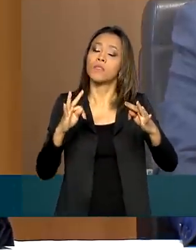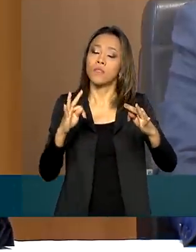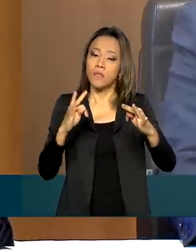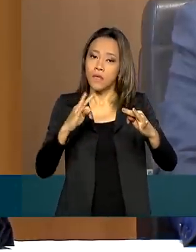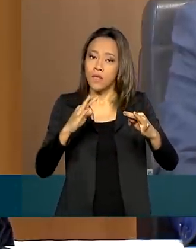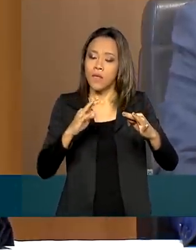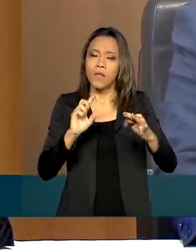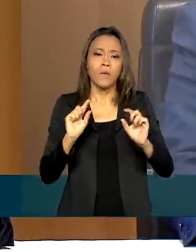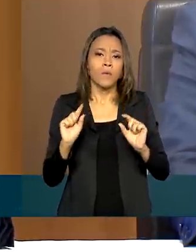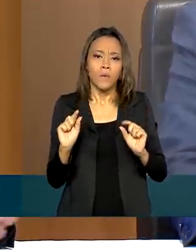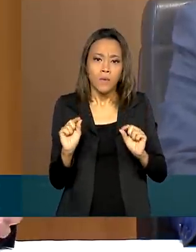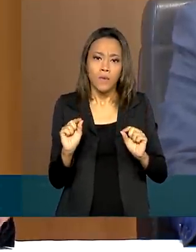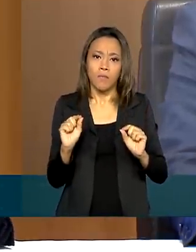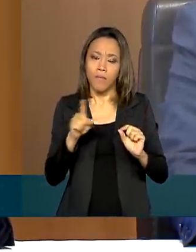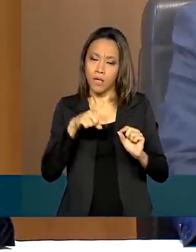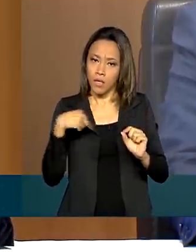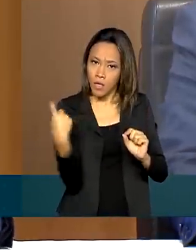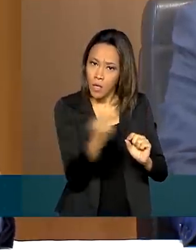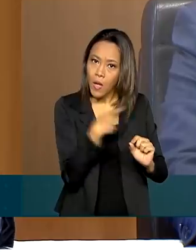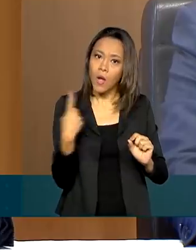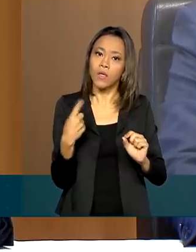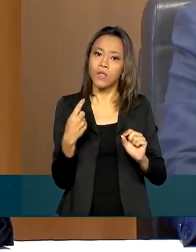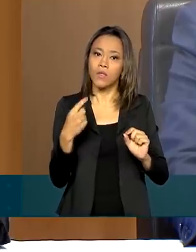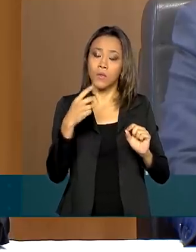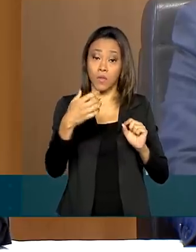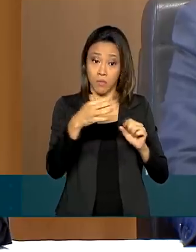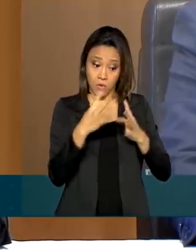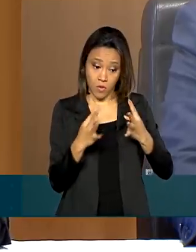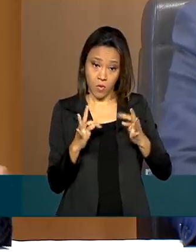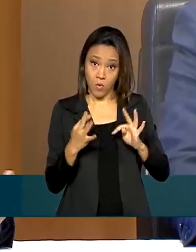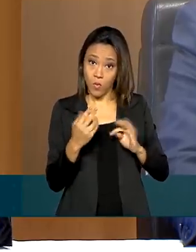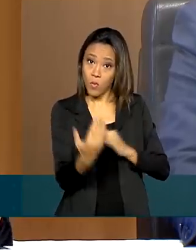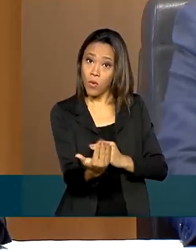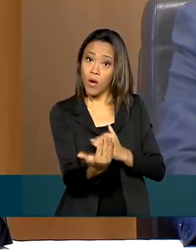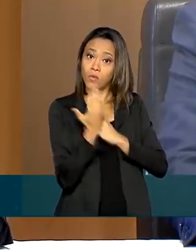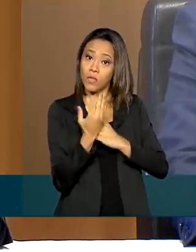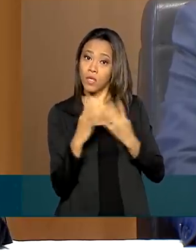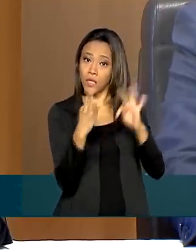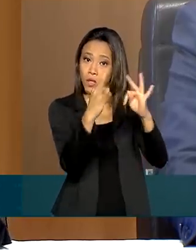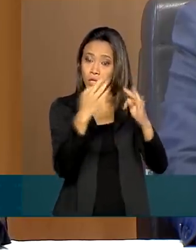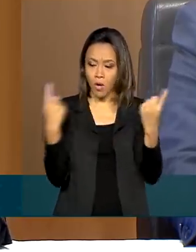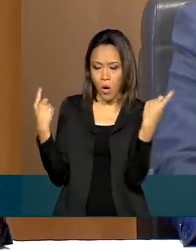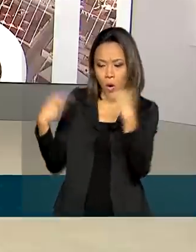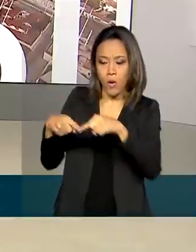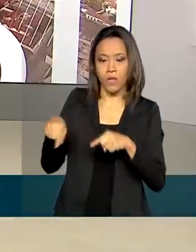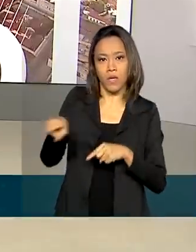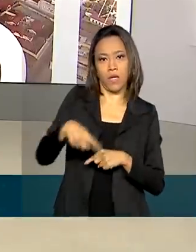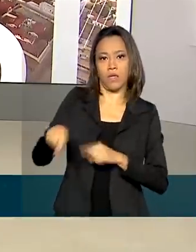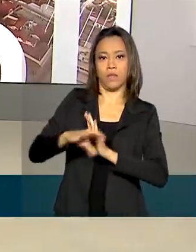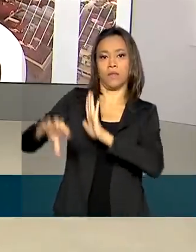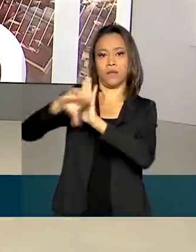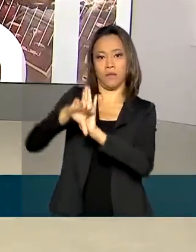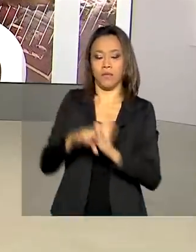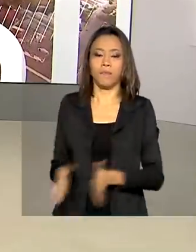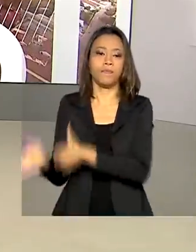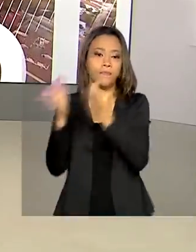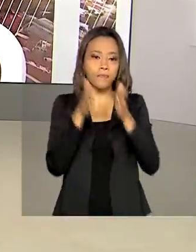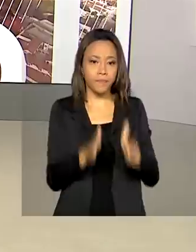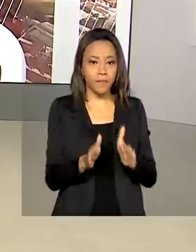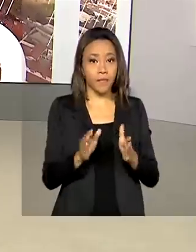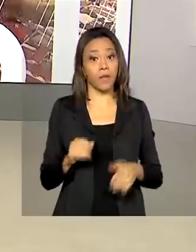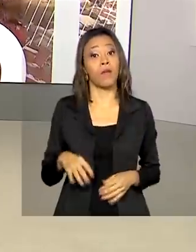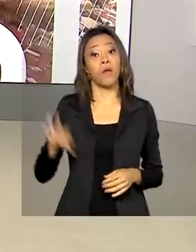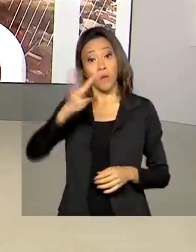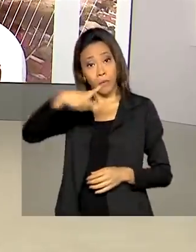aplicações em áreas tecnológicas para combater esse tipo de crime. O presidente Jair